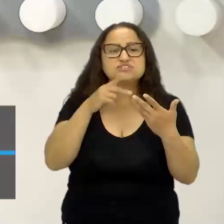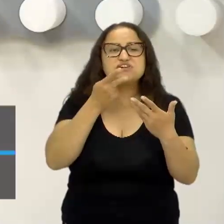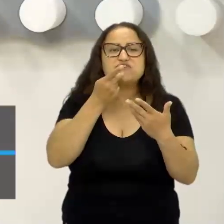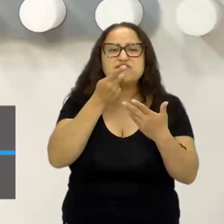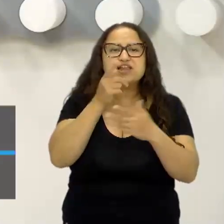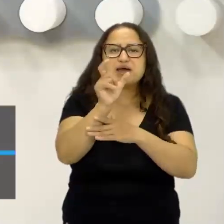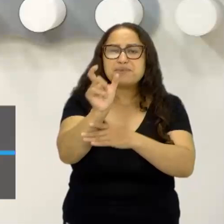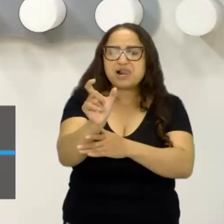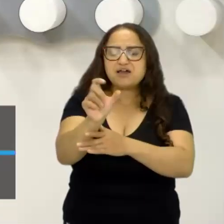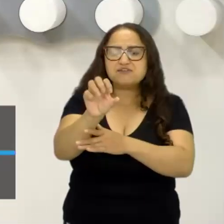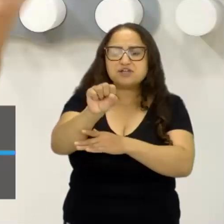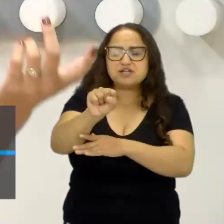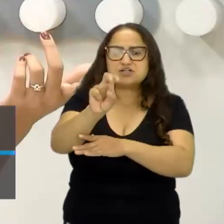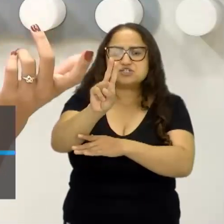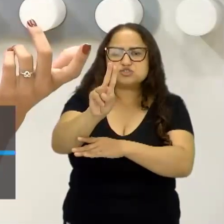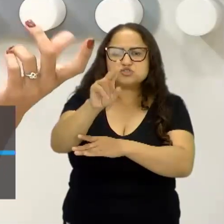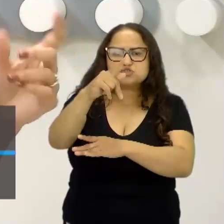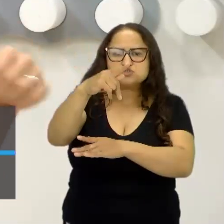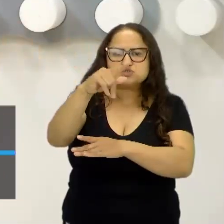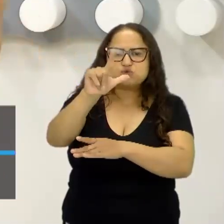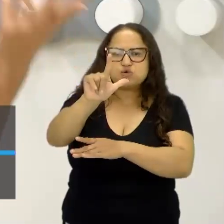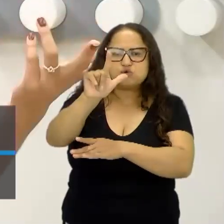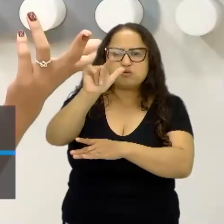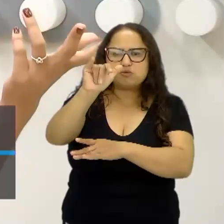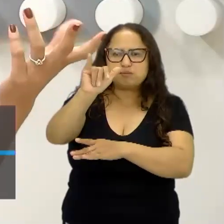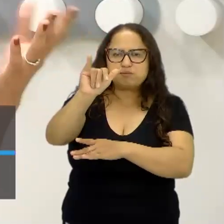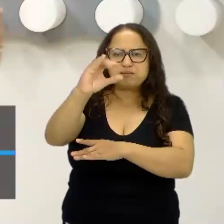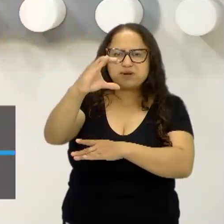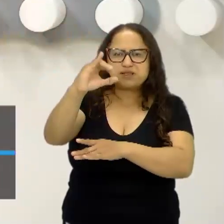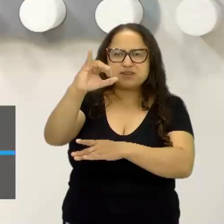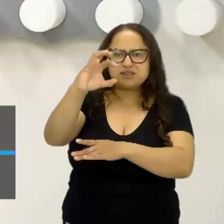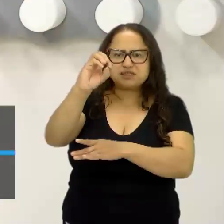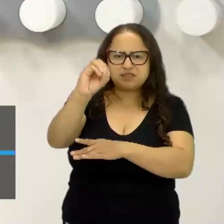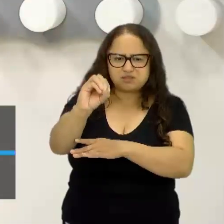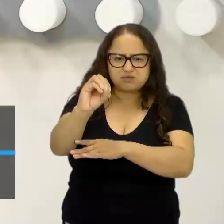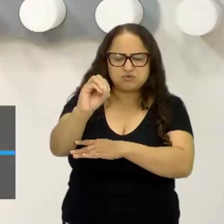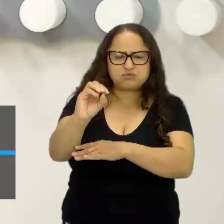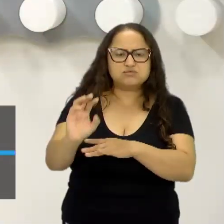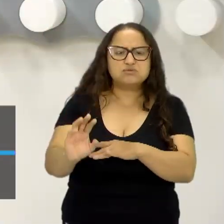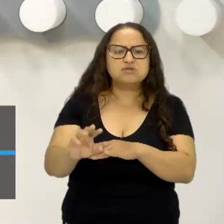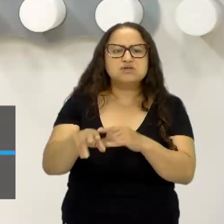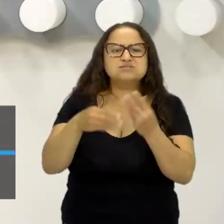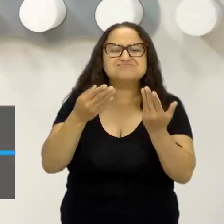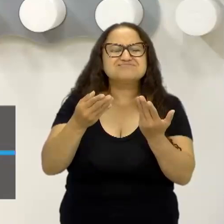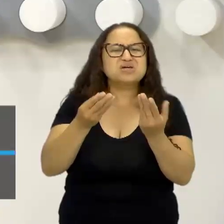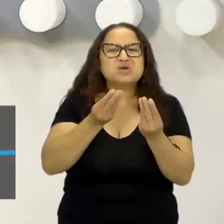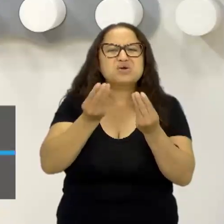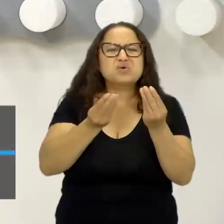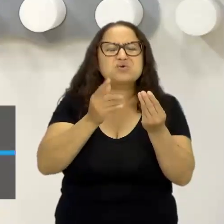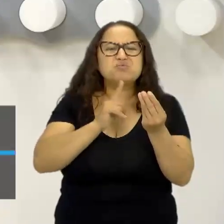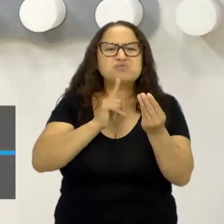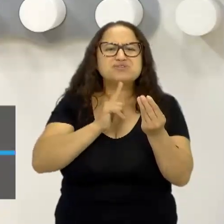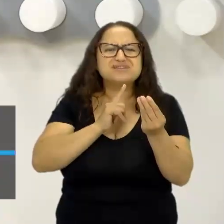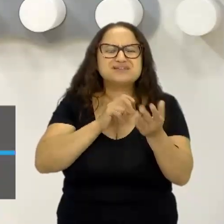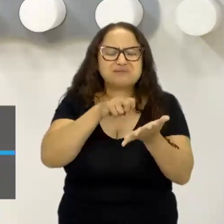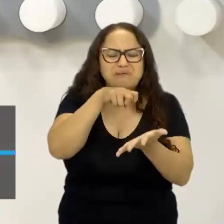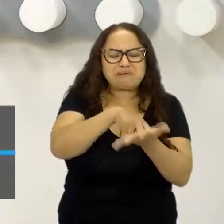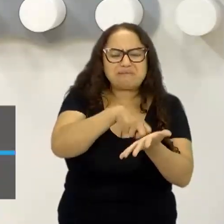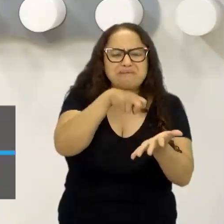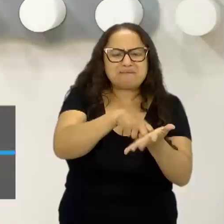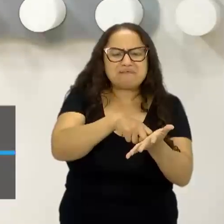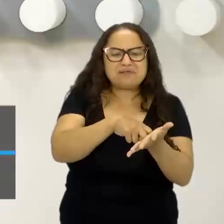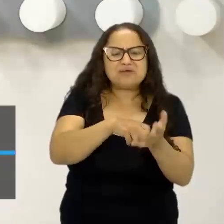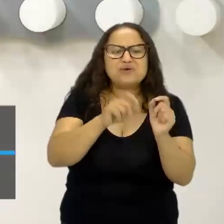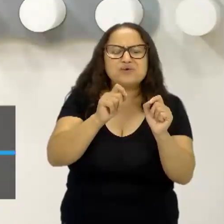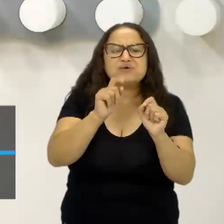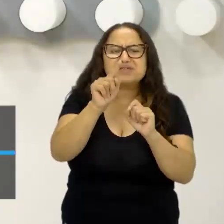é sempre interessante, eu sei que você já fez isso nas últimas duas aulas, mas de colocar uma imagem